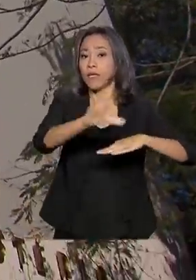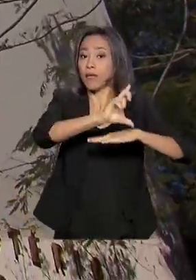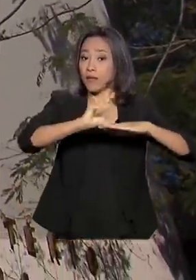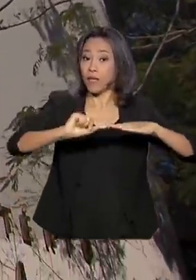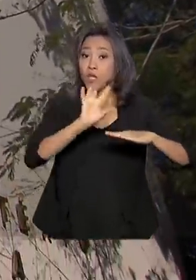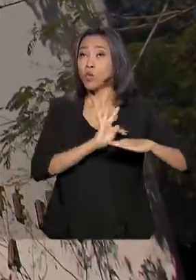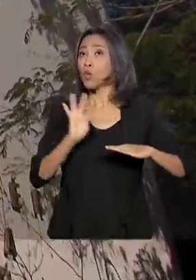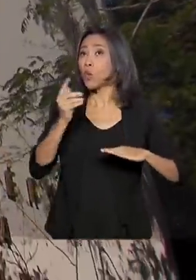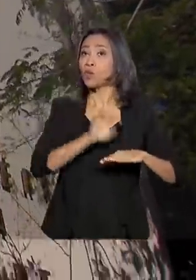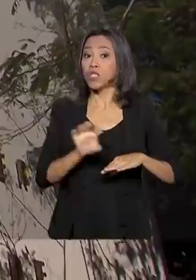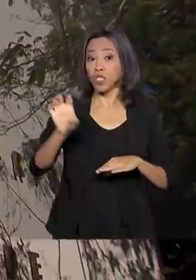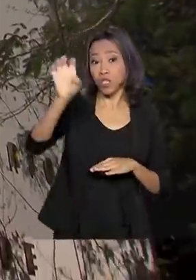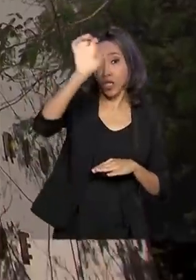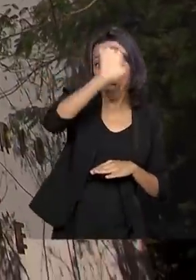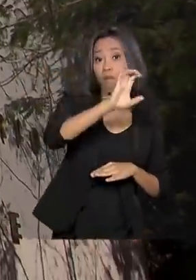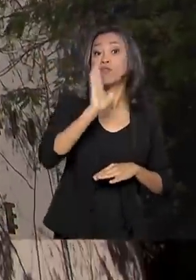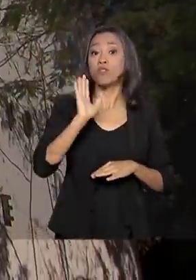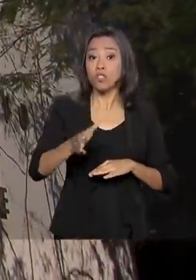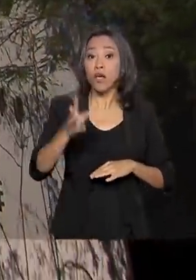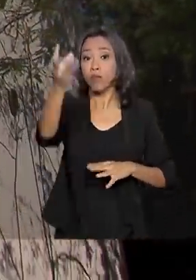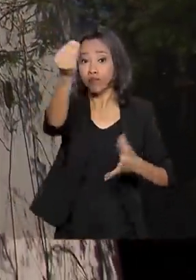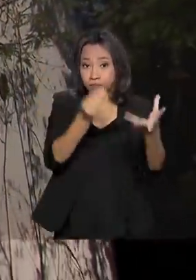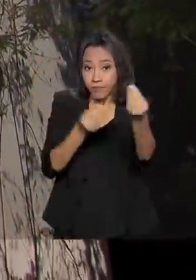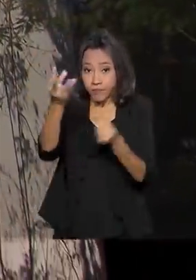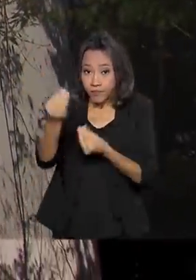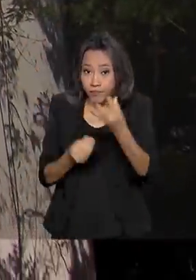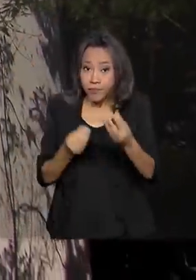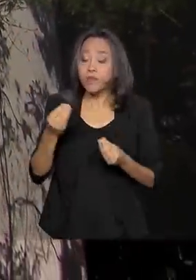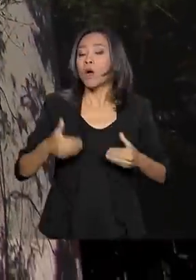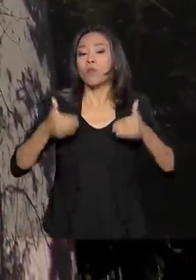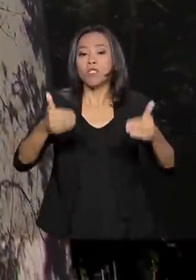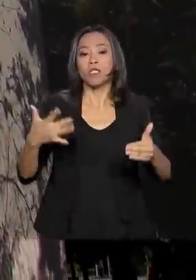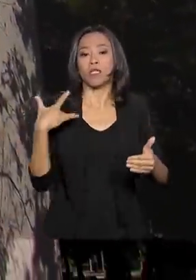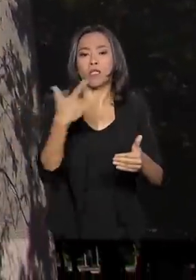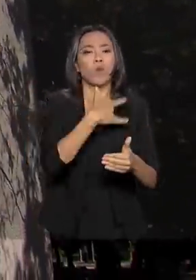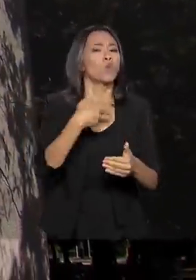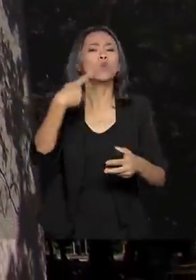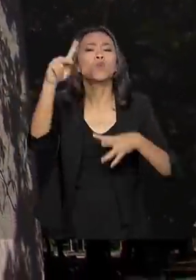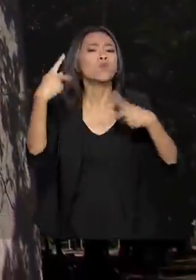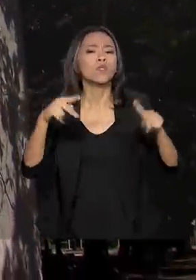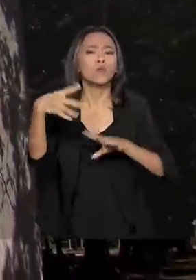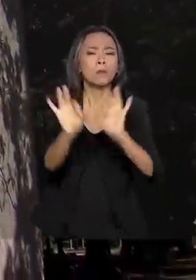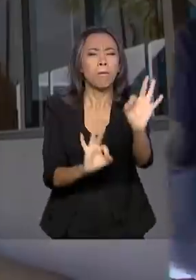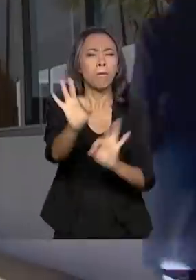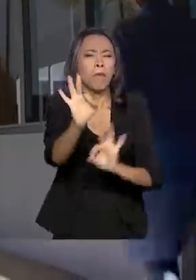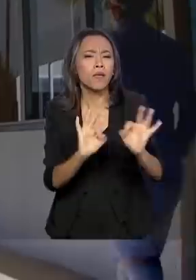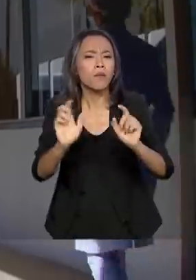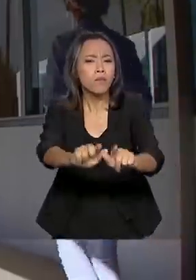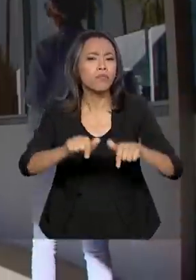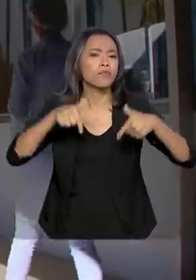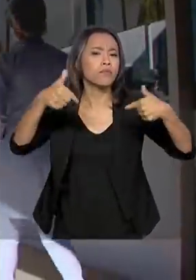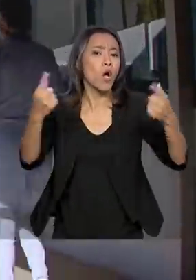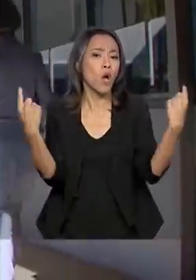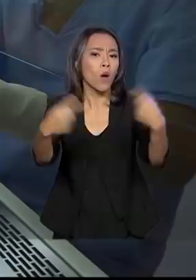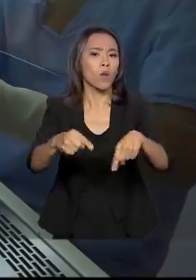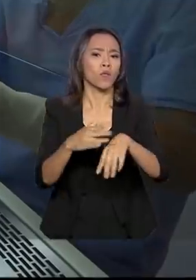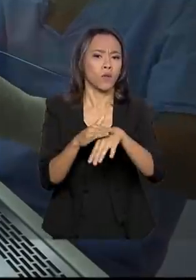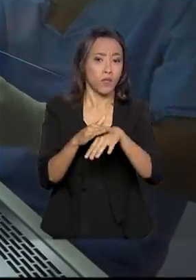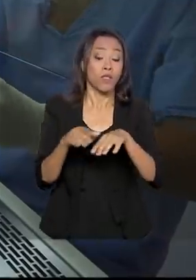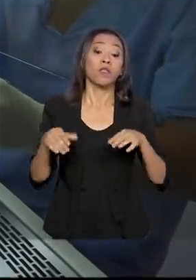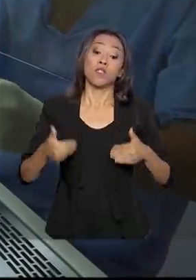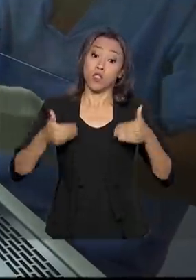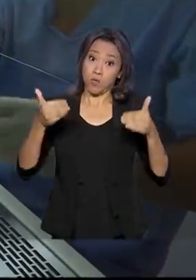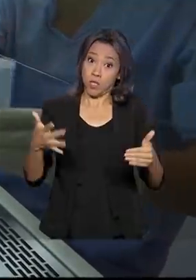estados já enviaram ao Ministério da Saúde seus planos de ação para enfrentamento à doença. E o Ministério da Saúde